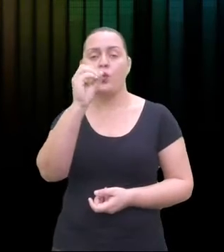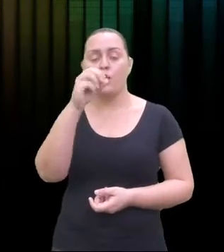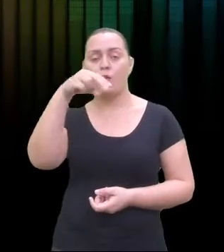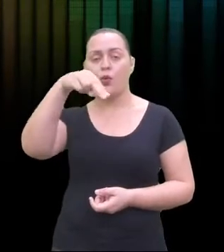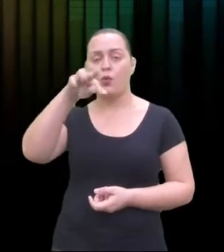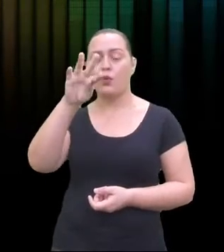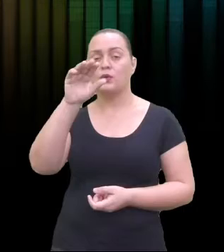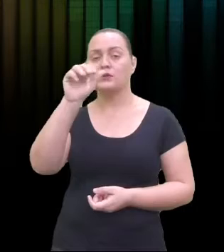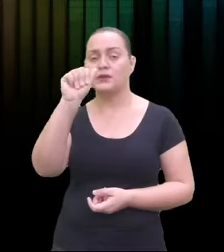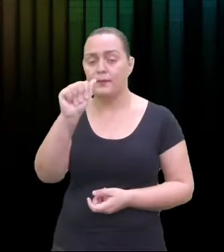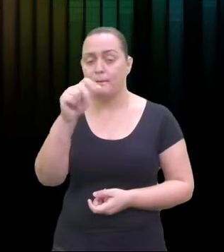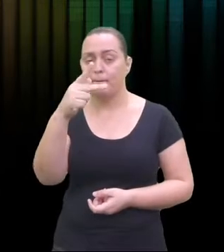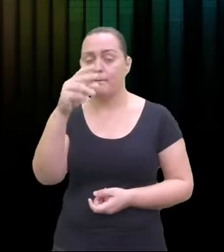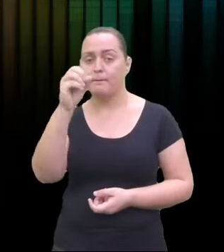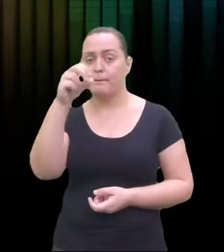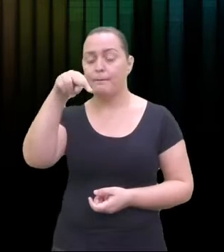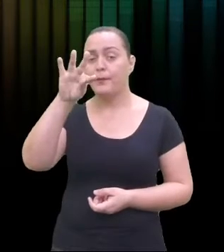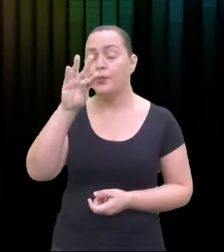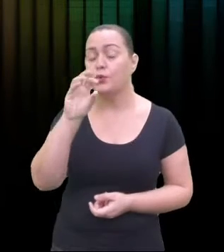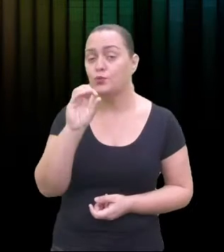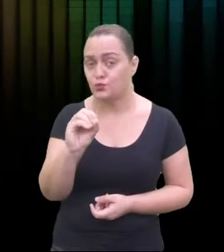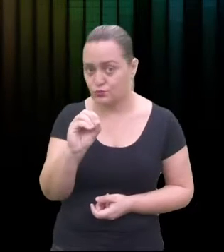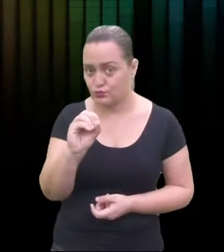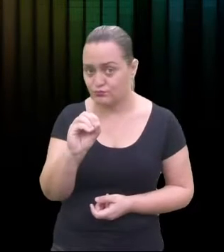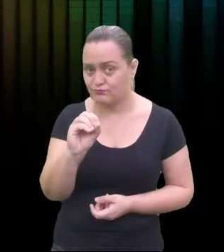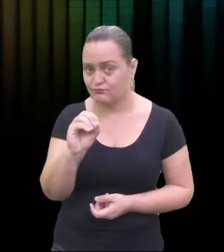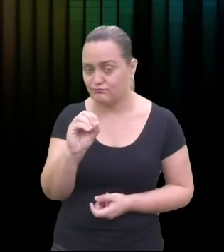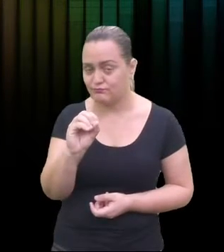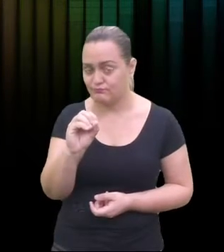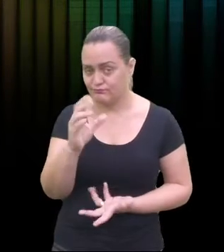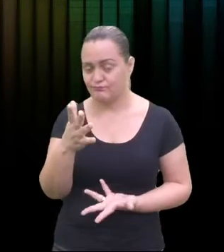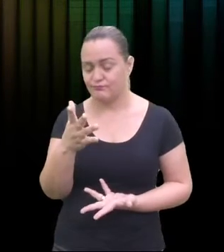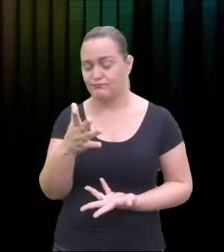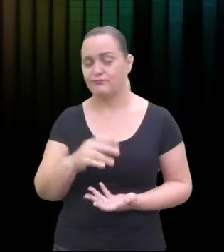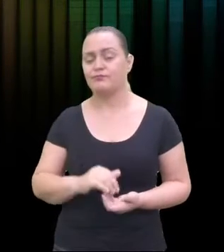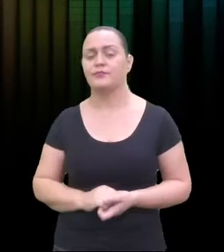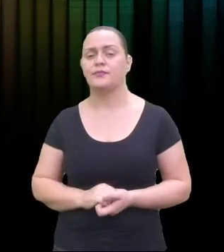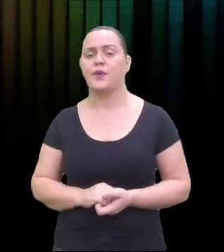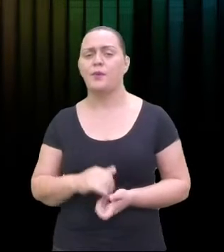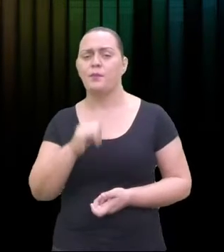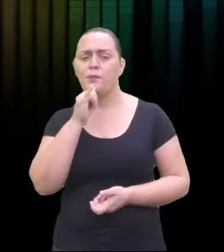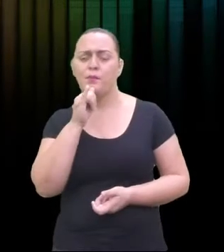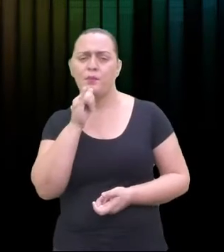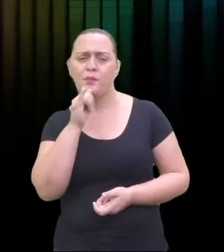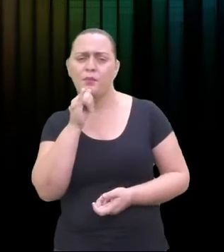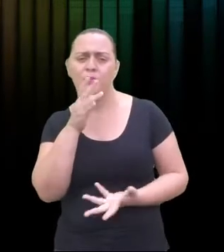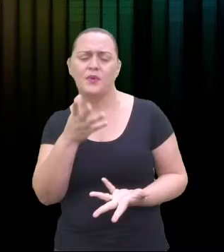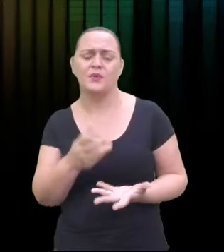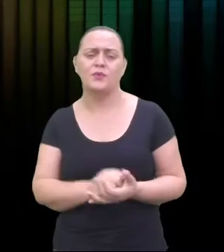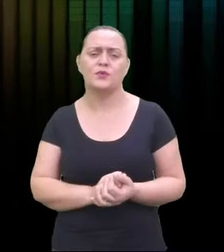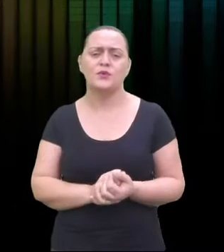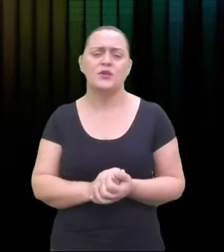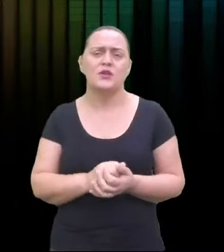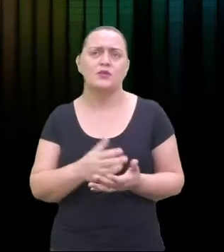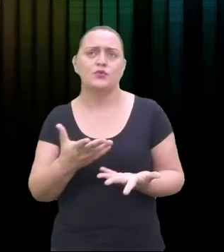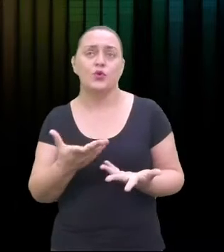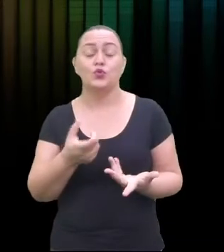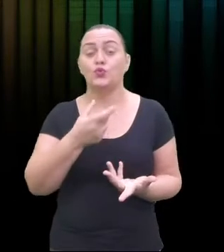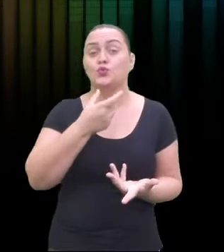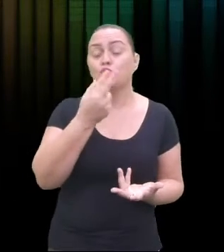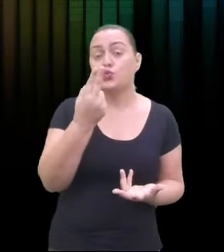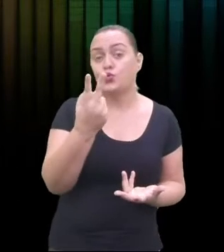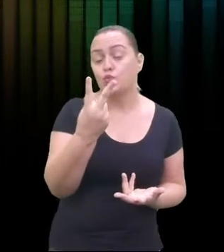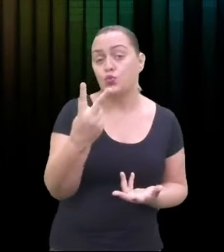chuva, né? No contraponto, é a mesma coisa. A música é uma técnica usada de composição em que duas ou mais vozes